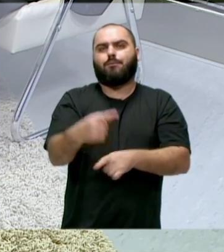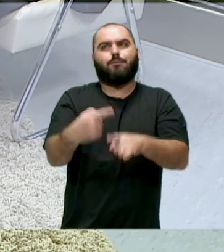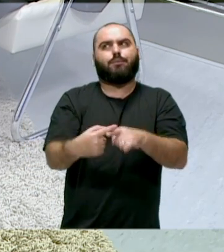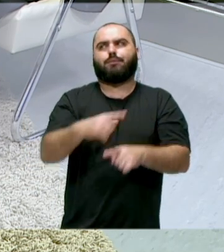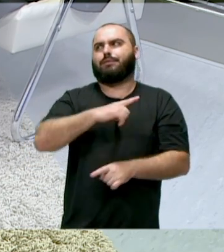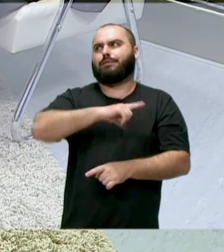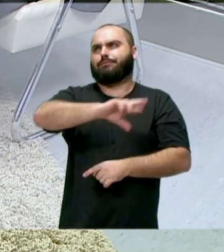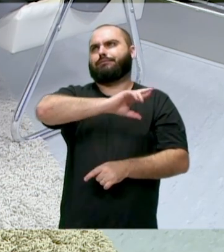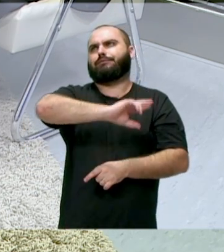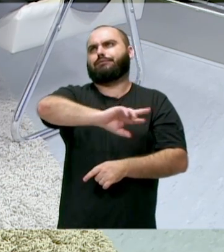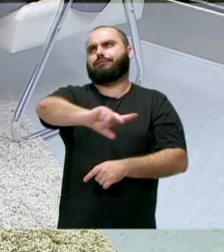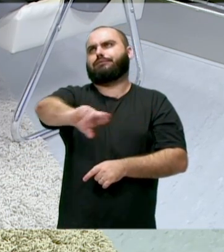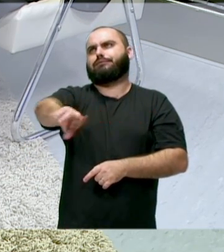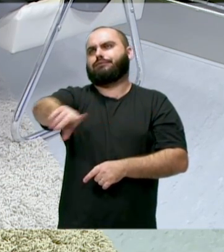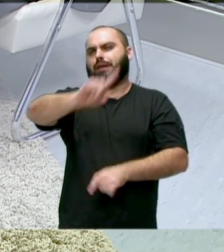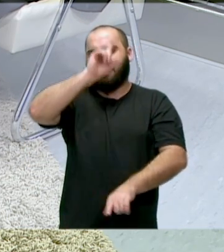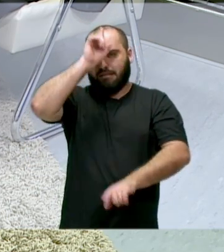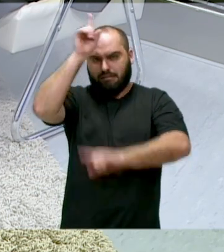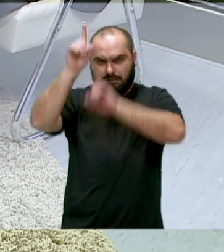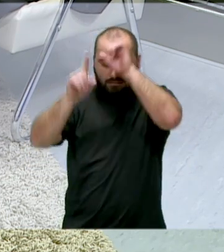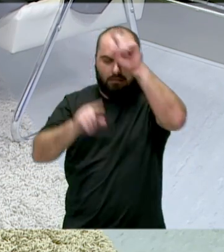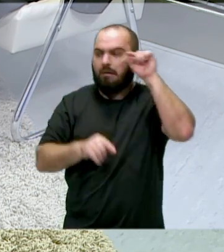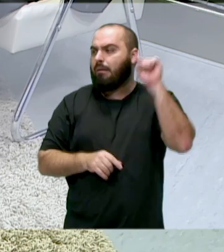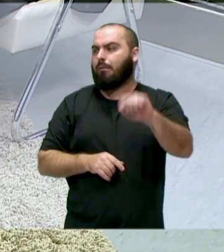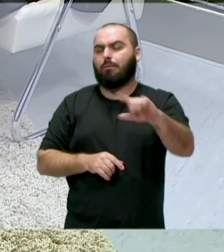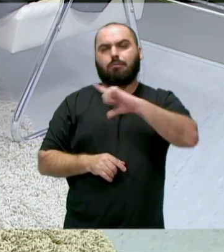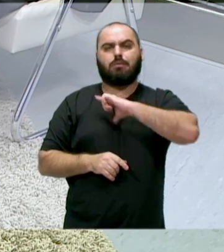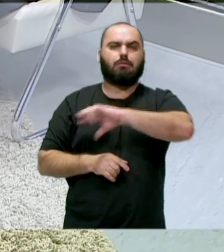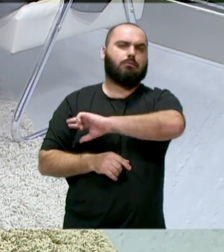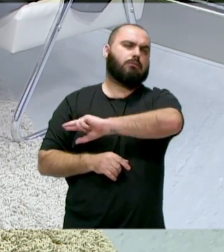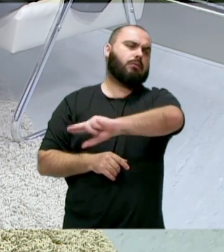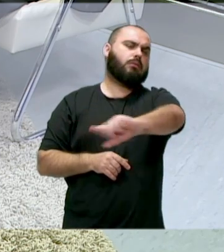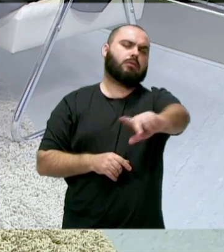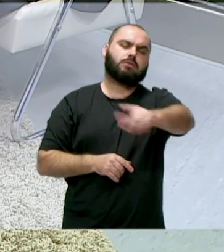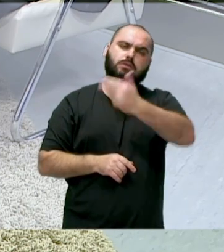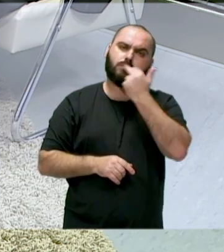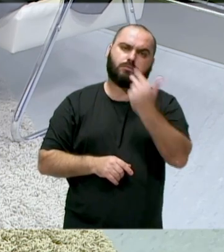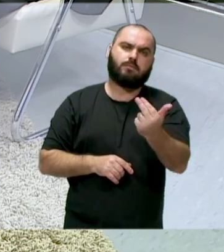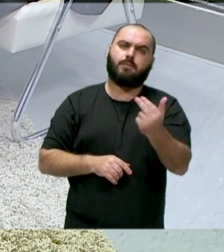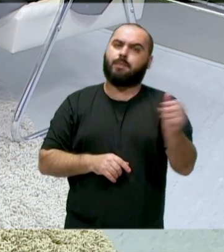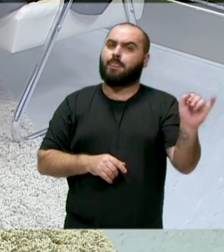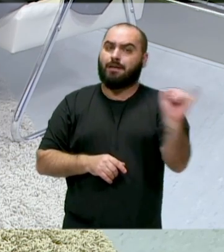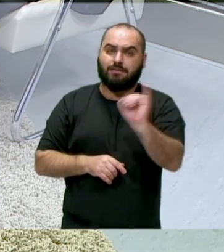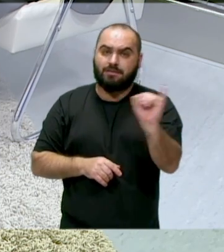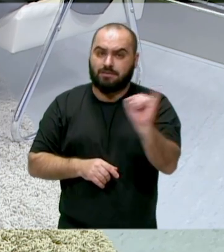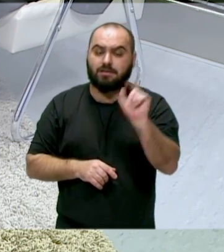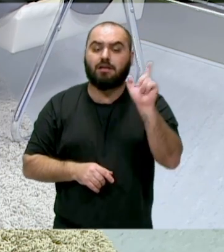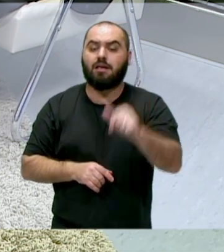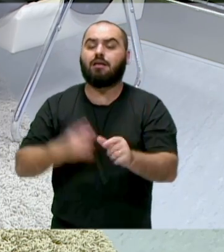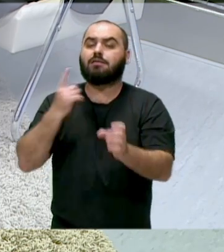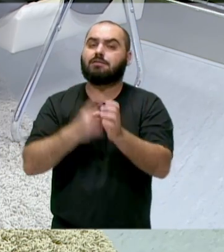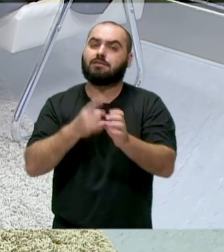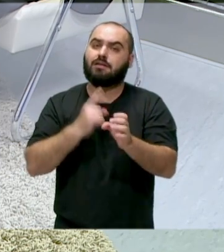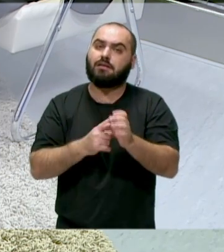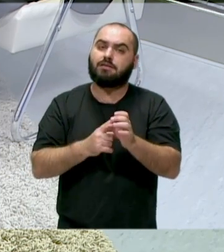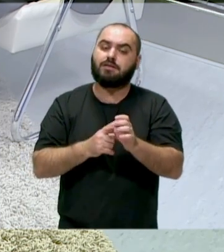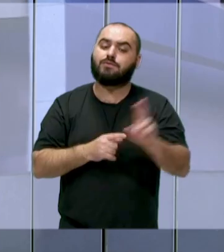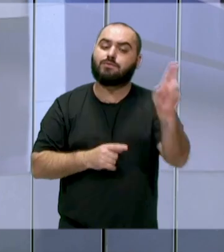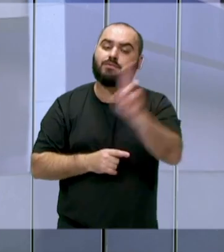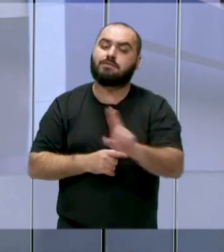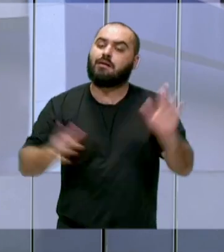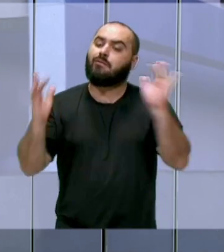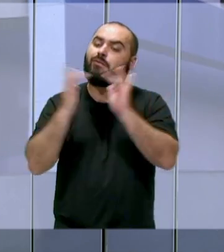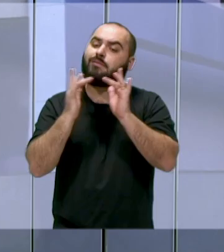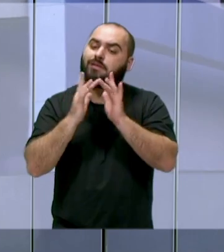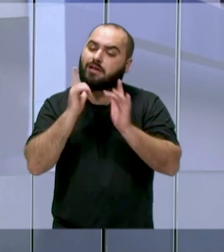inúmeras, a gente pode explorar aquilo ali de várias maneiras. Itajaí é uma cidade açoriana, a gente deveria explorar esse contato